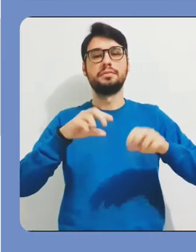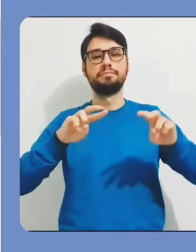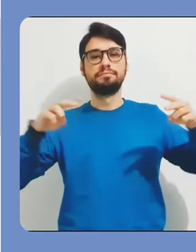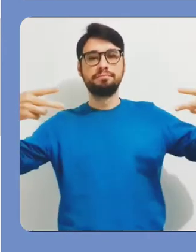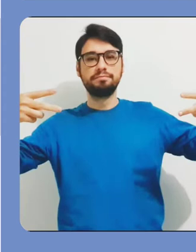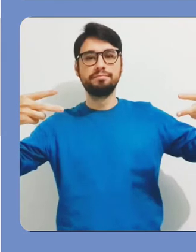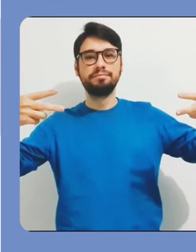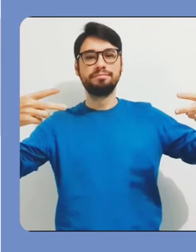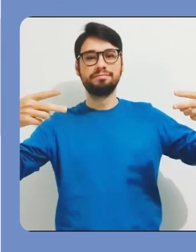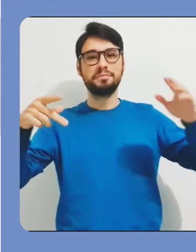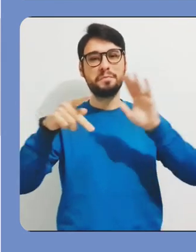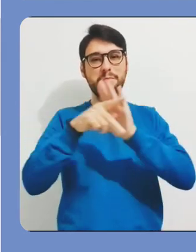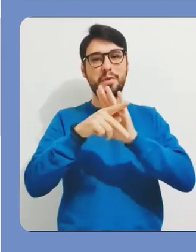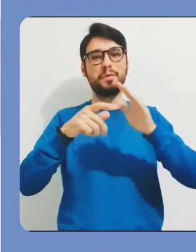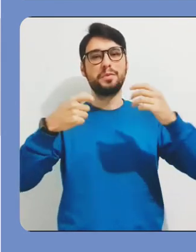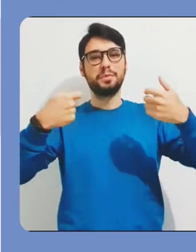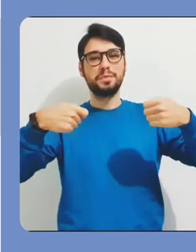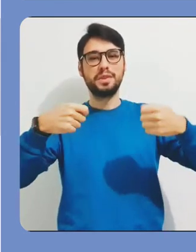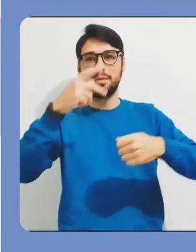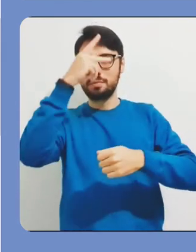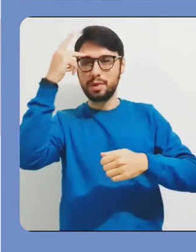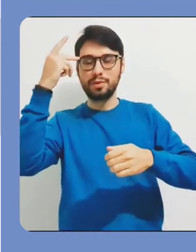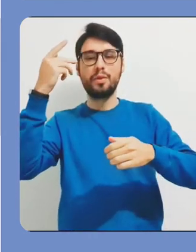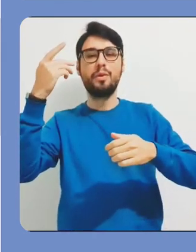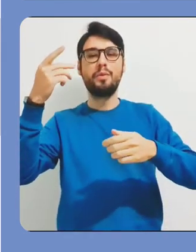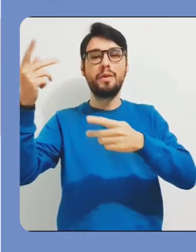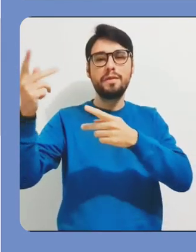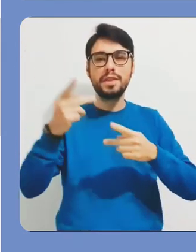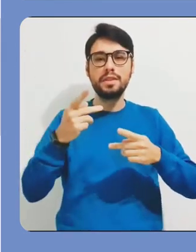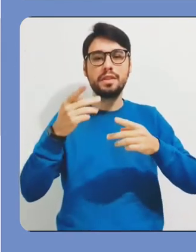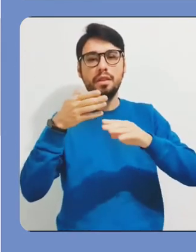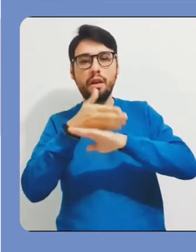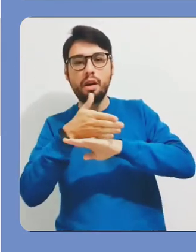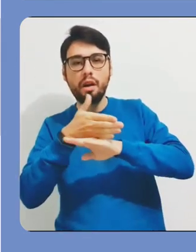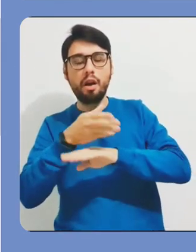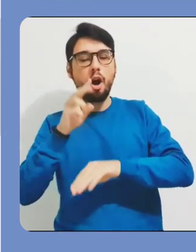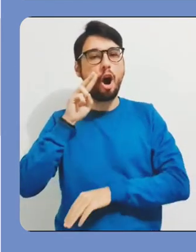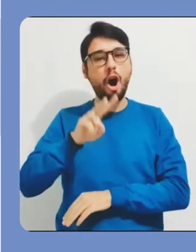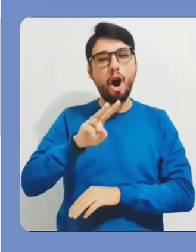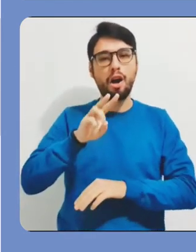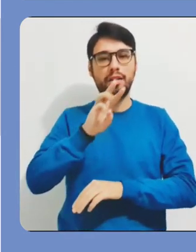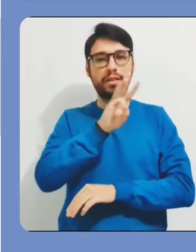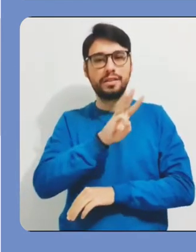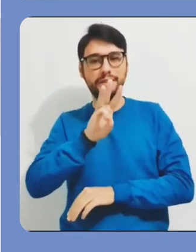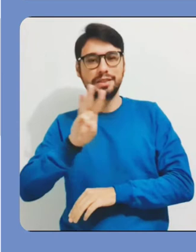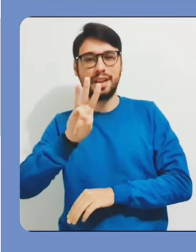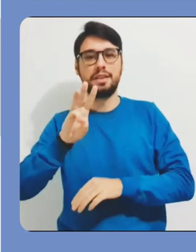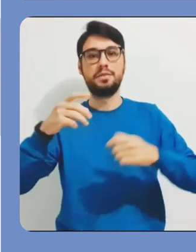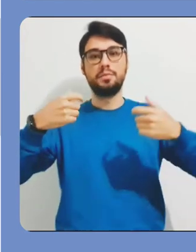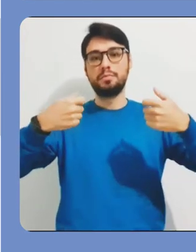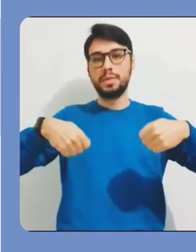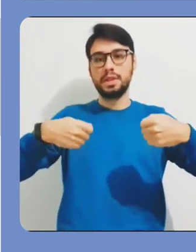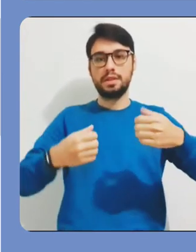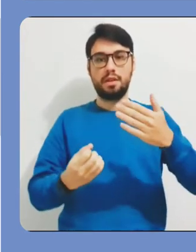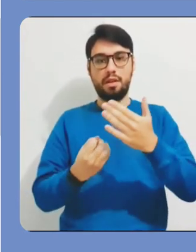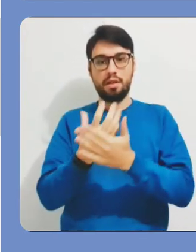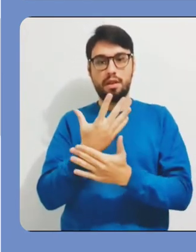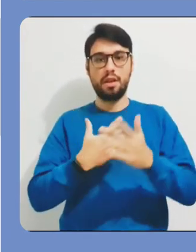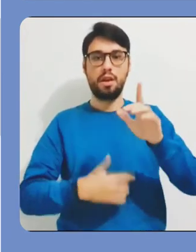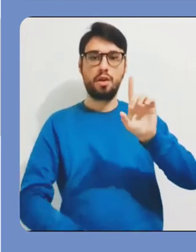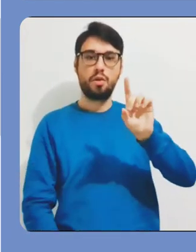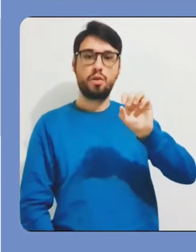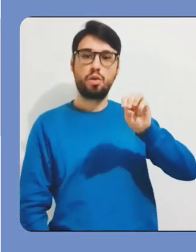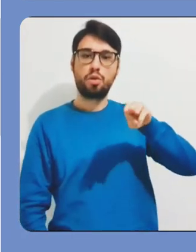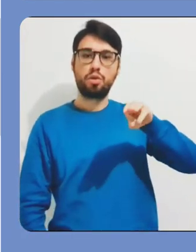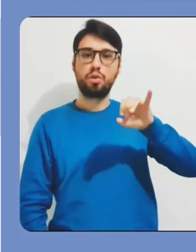é aquele endereço eletrônico que deve ser digitado para fazer o acesso à página pelos seus visitantes.